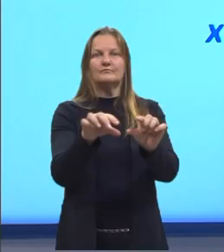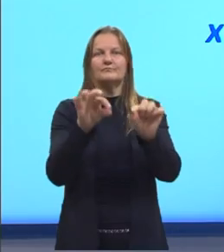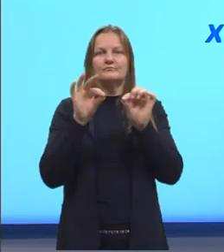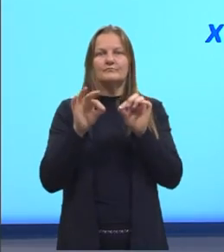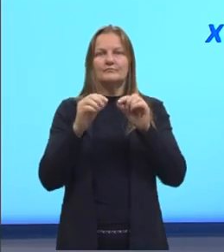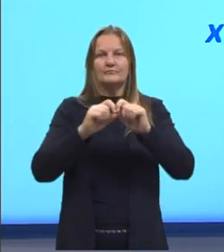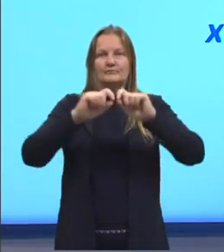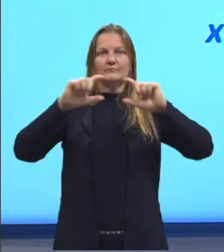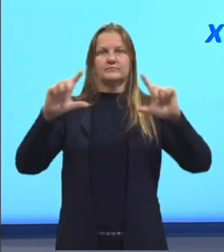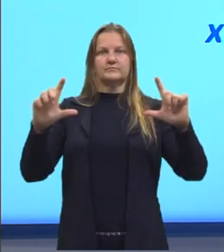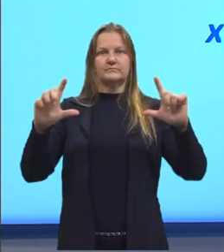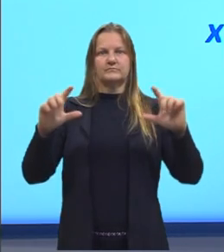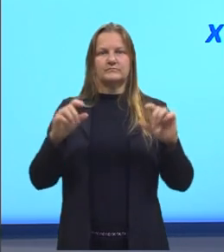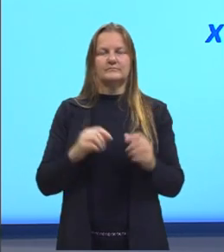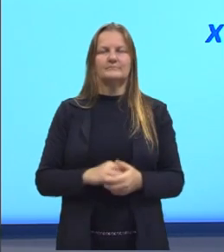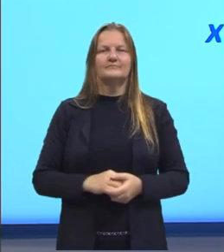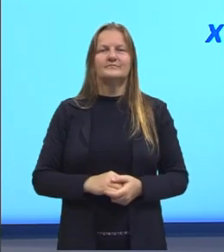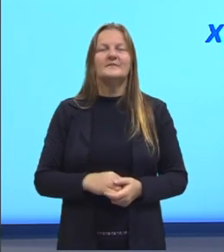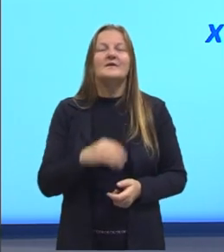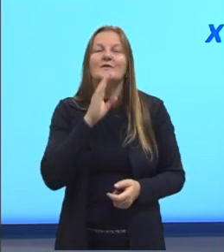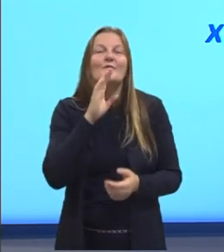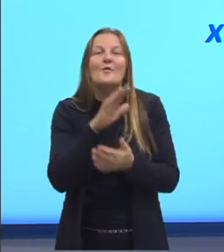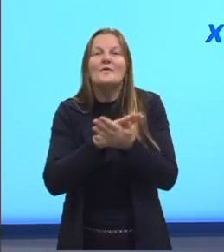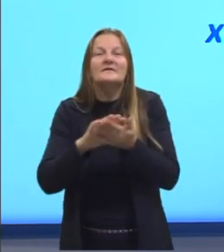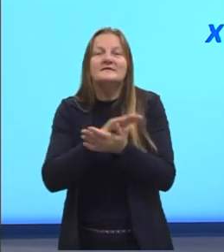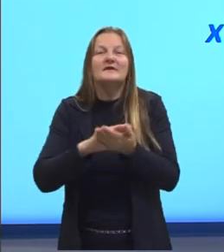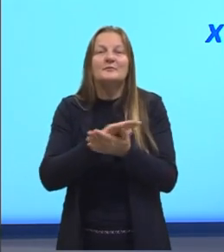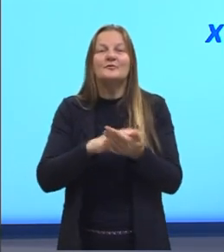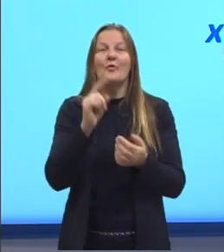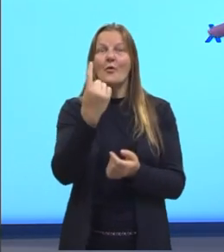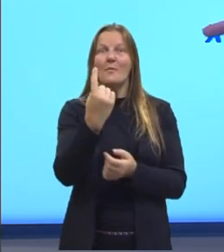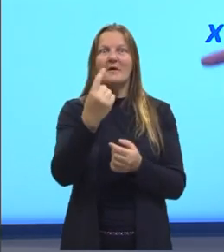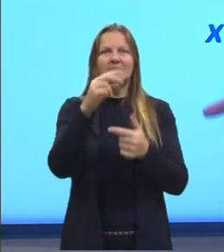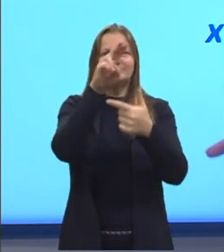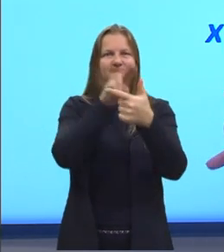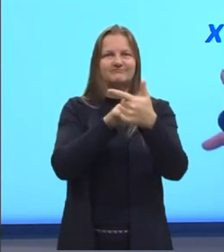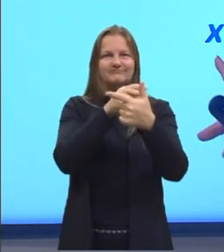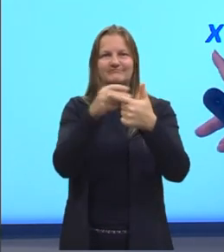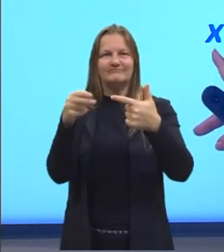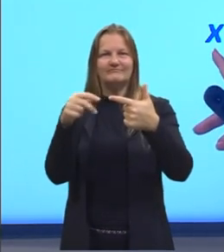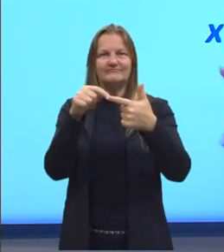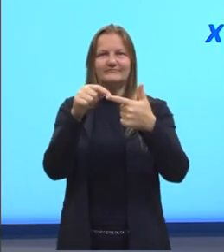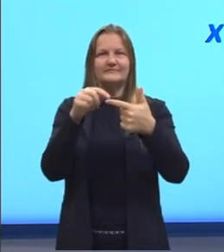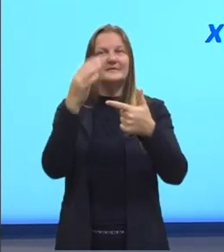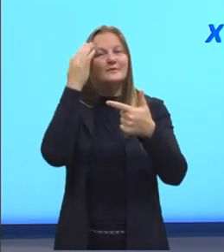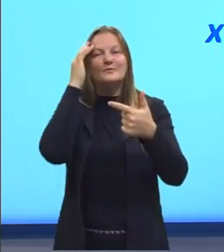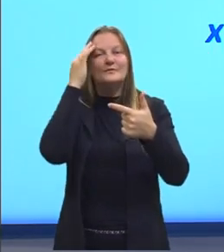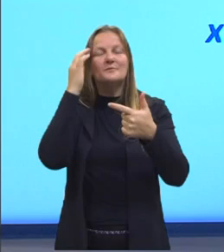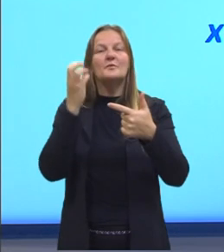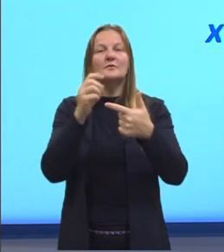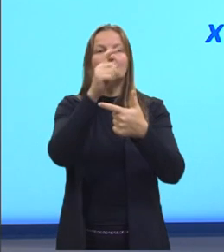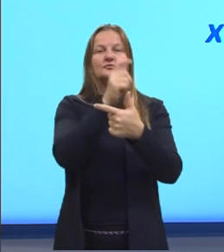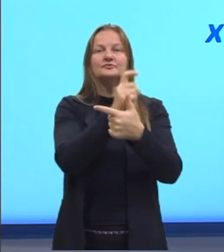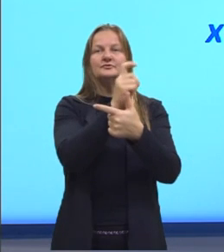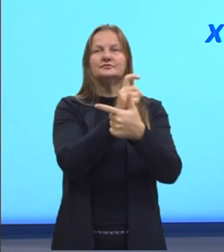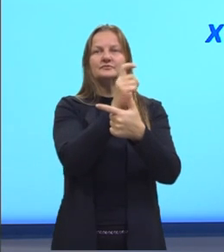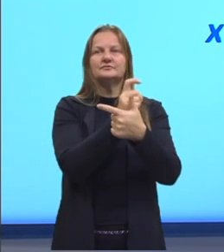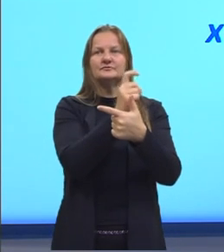Observem que nós não conhecemos uma das medidas um dos catetos Então, nós chamamos de X